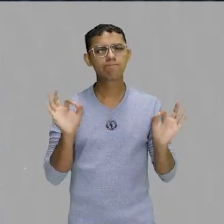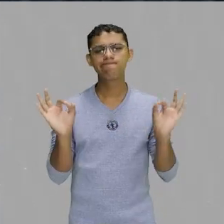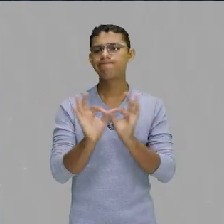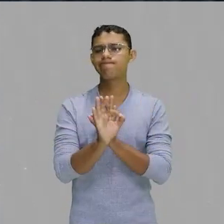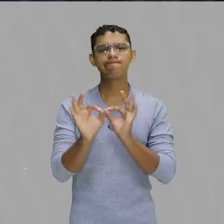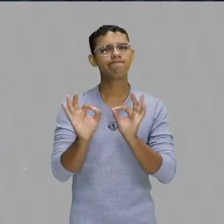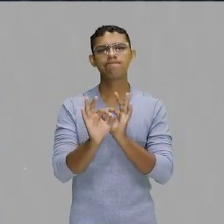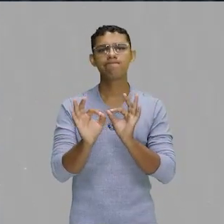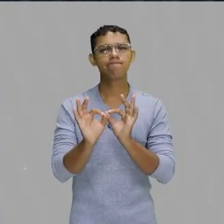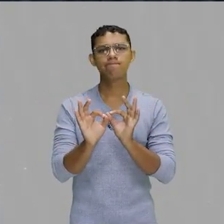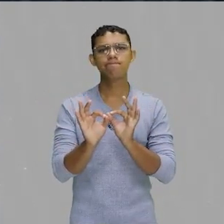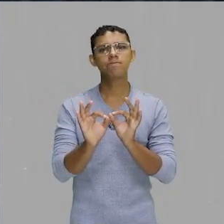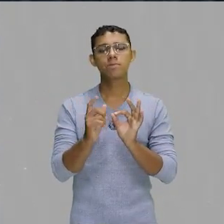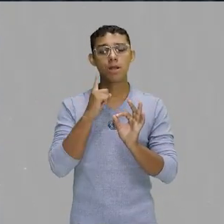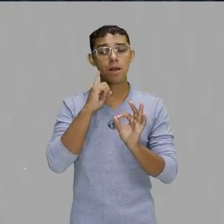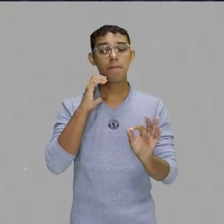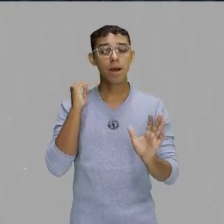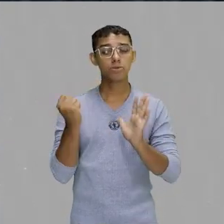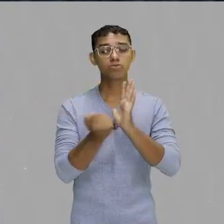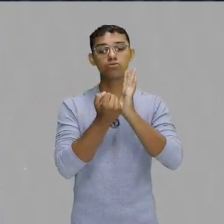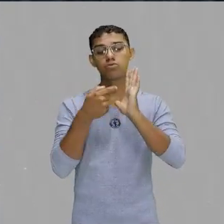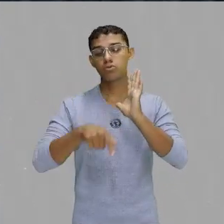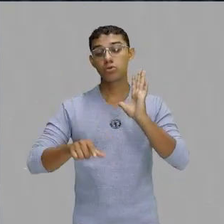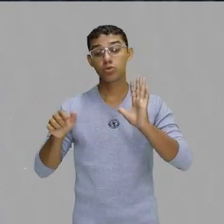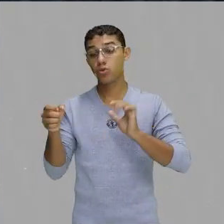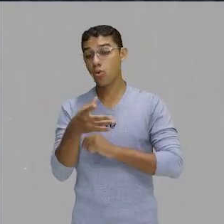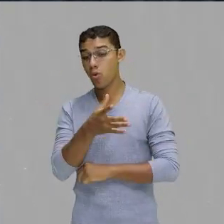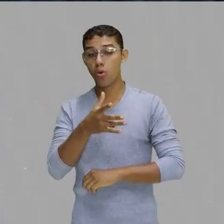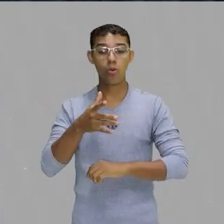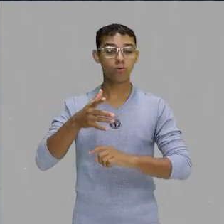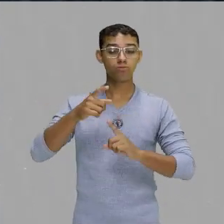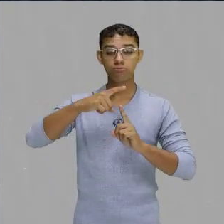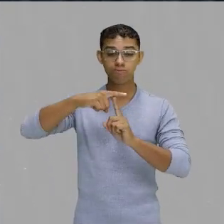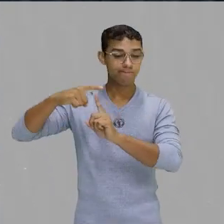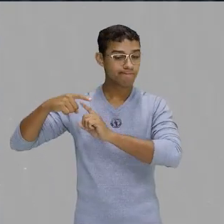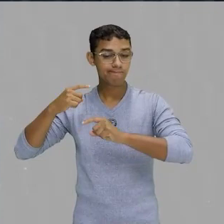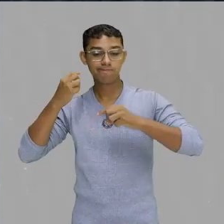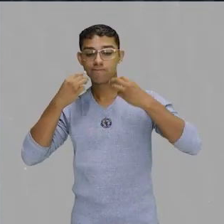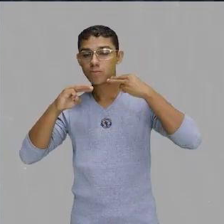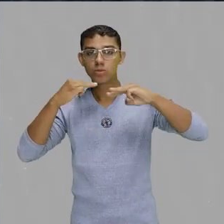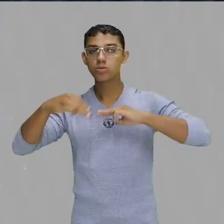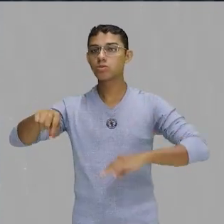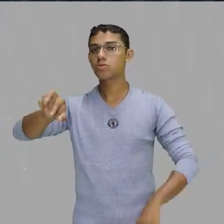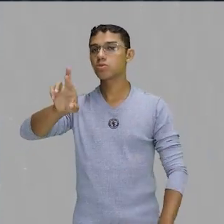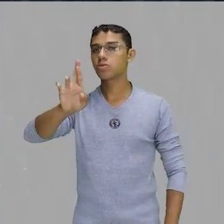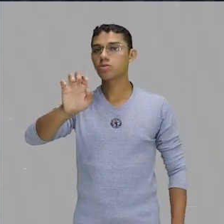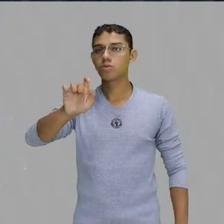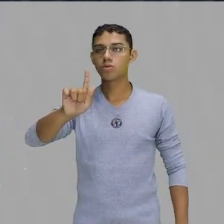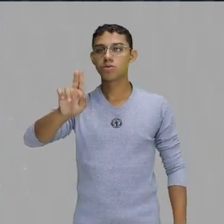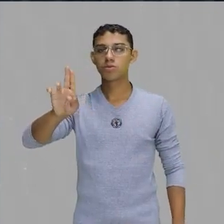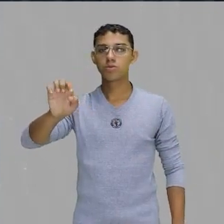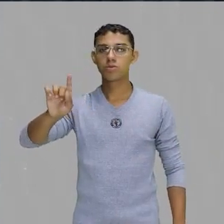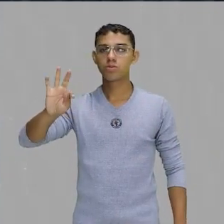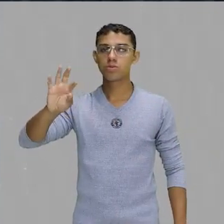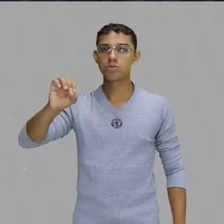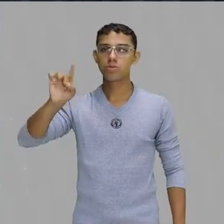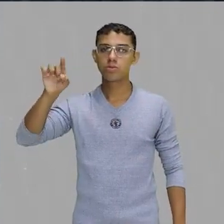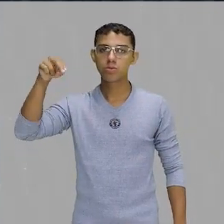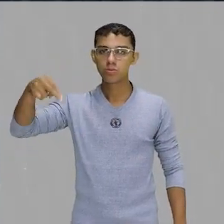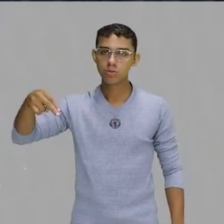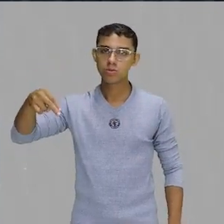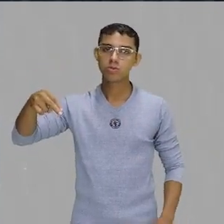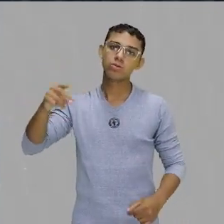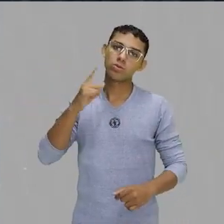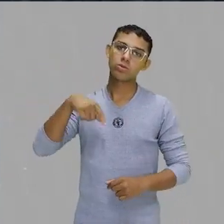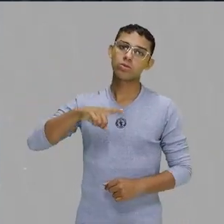marco, digamos assim, o marco desse novo ritmo do reggaeton, dessa mistura, tá? Então, que é considerada por